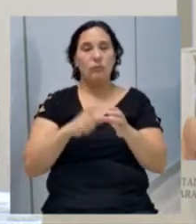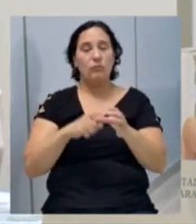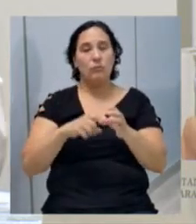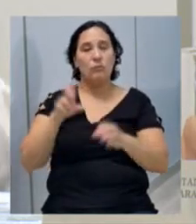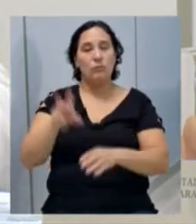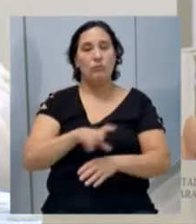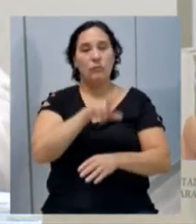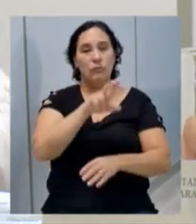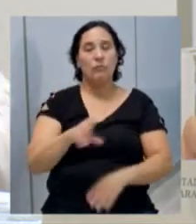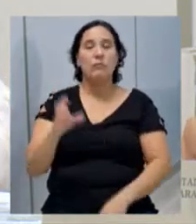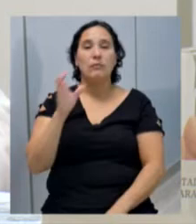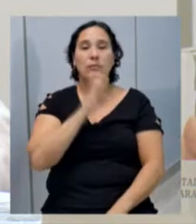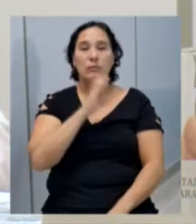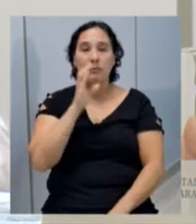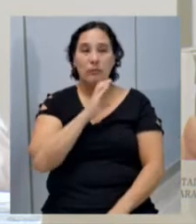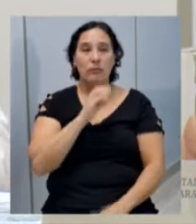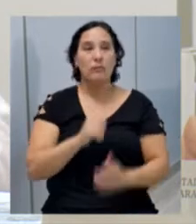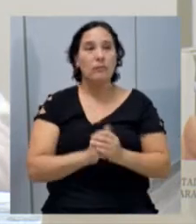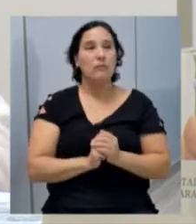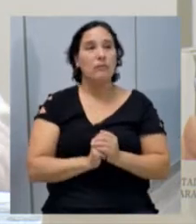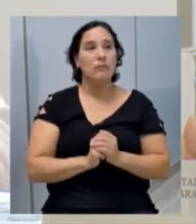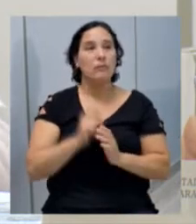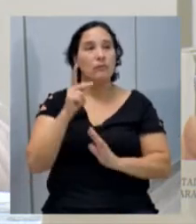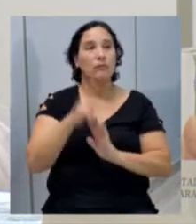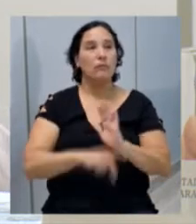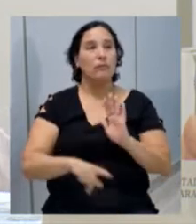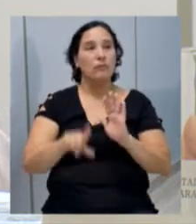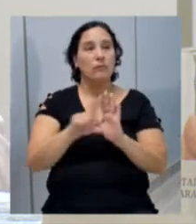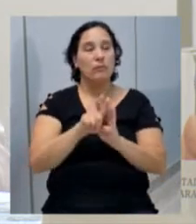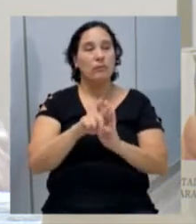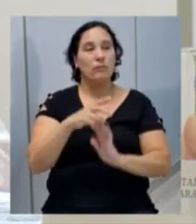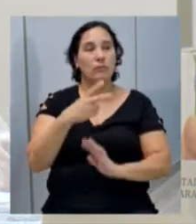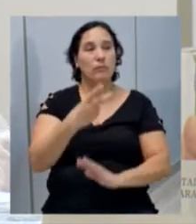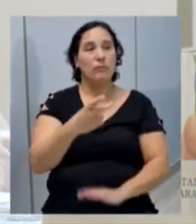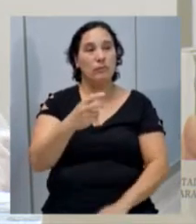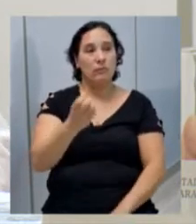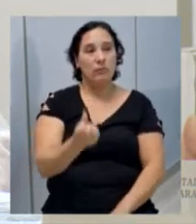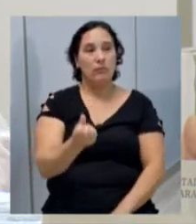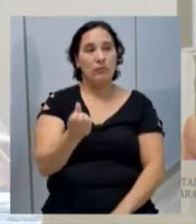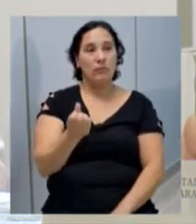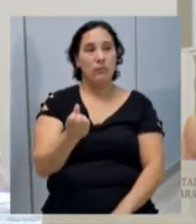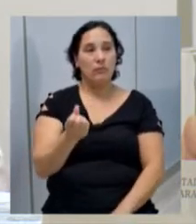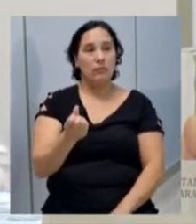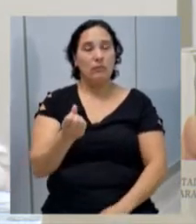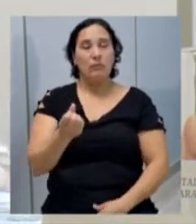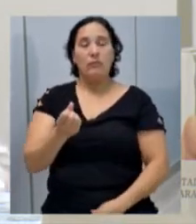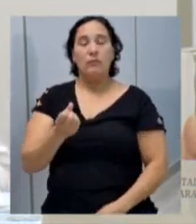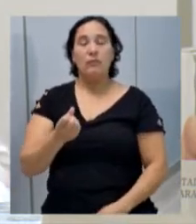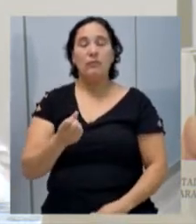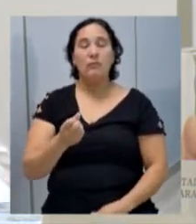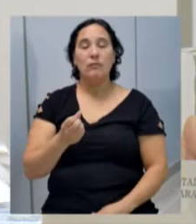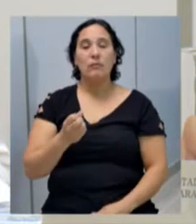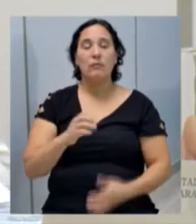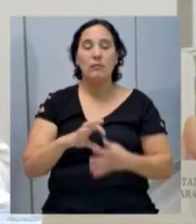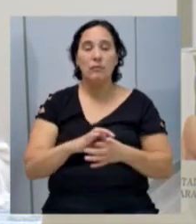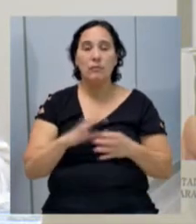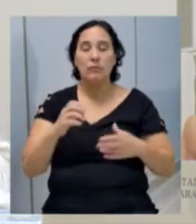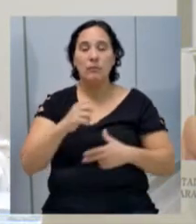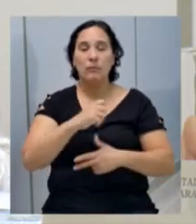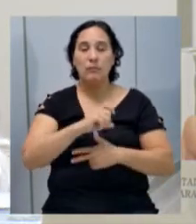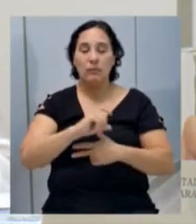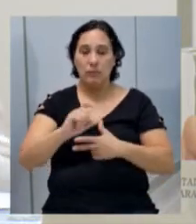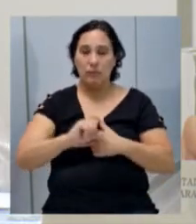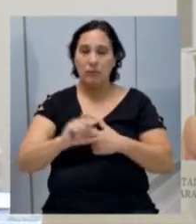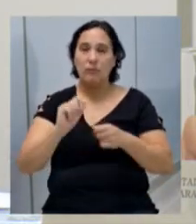de Xancherê e da outras providências. Projeto de lei número 26 de 2018, que autoriza o Poder Executivo